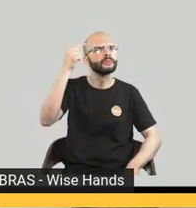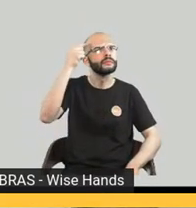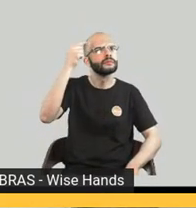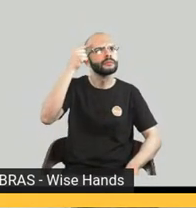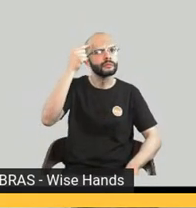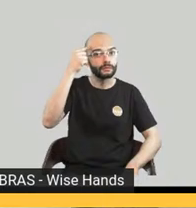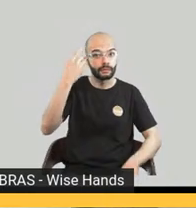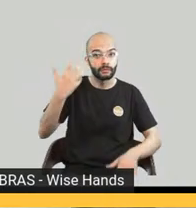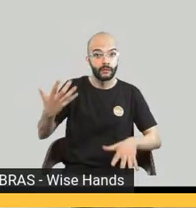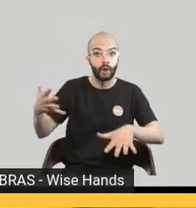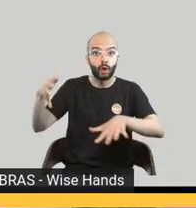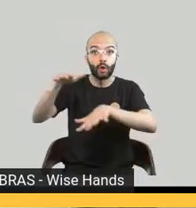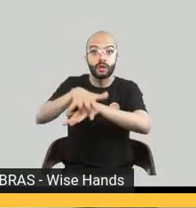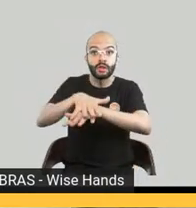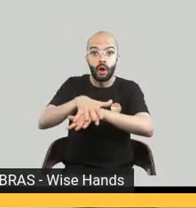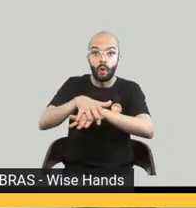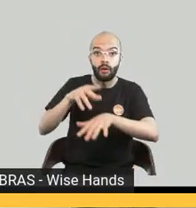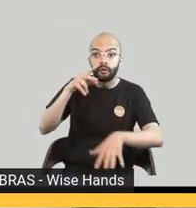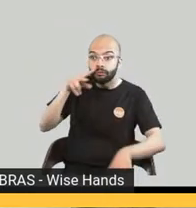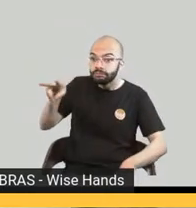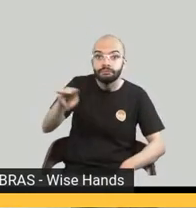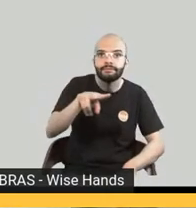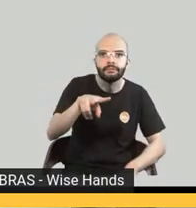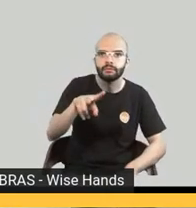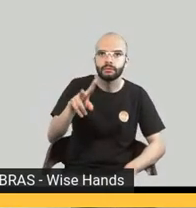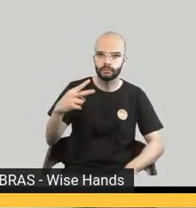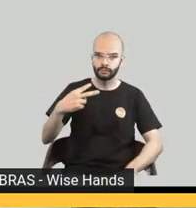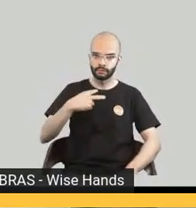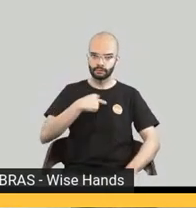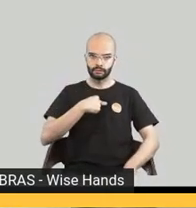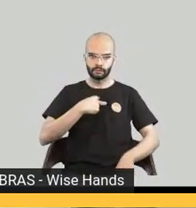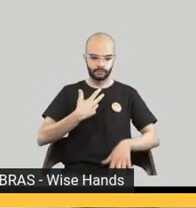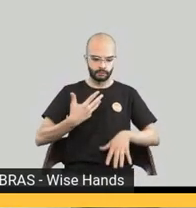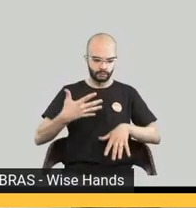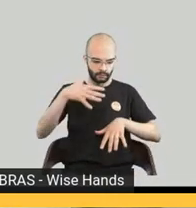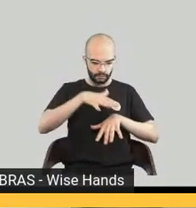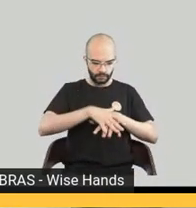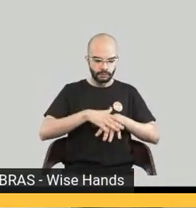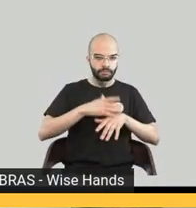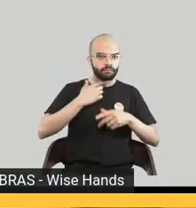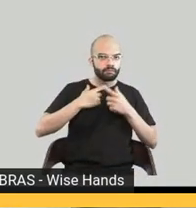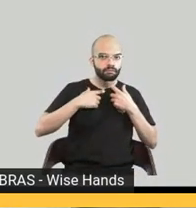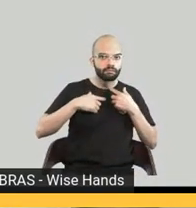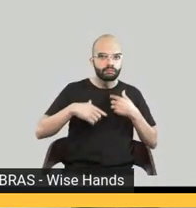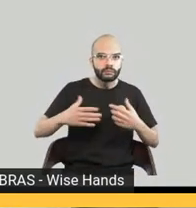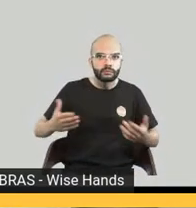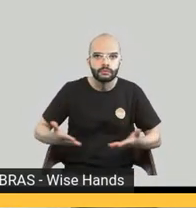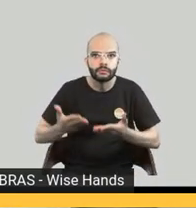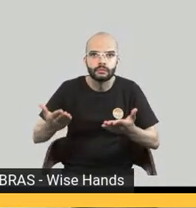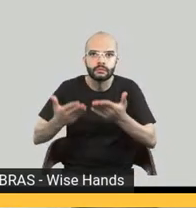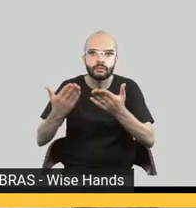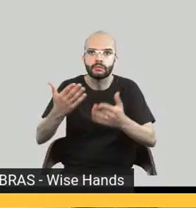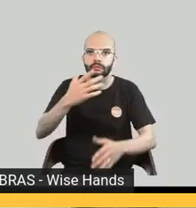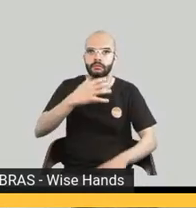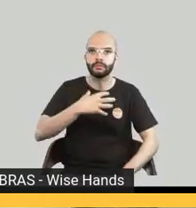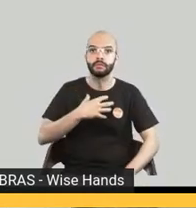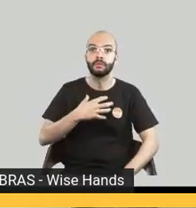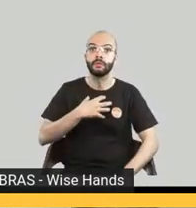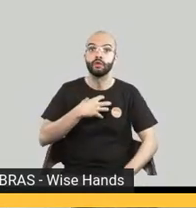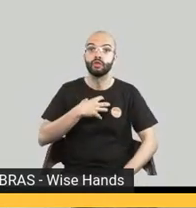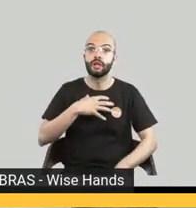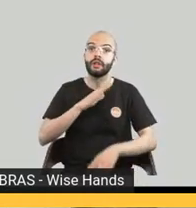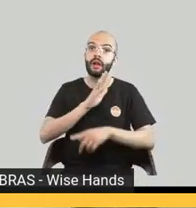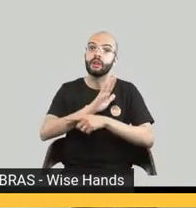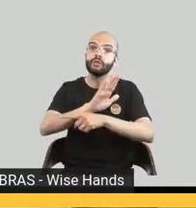fora para poder trazer isso como a normalizar a inclusão e a acessibilidade porque a gente de fato